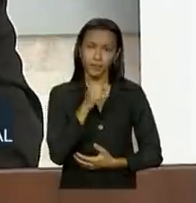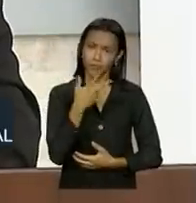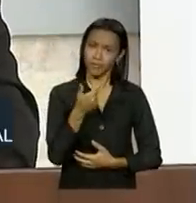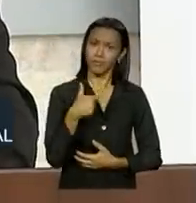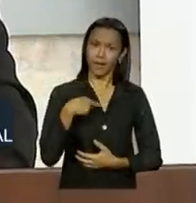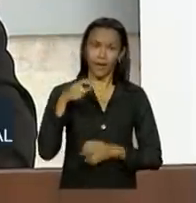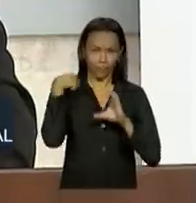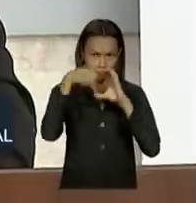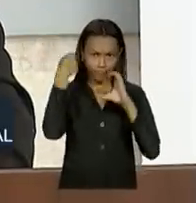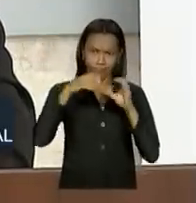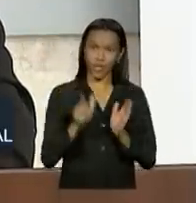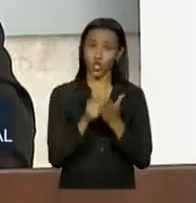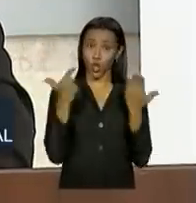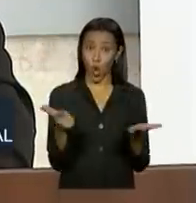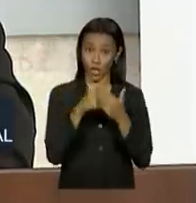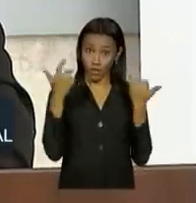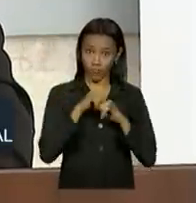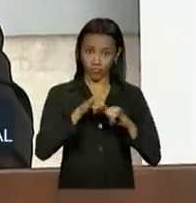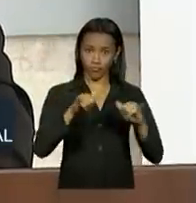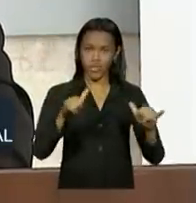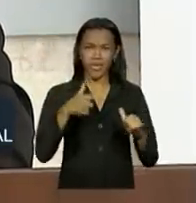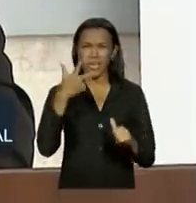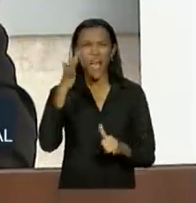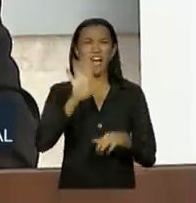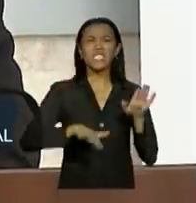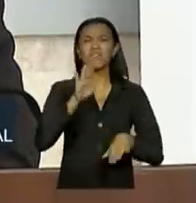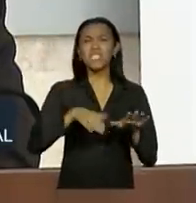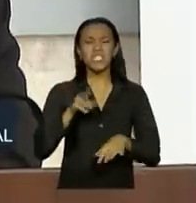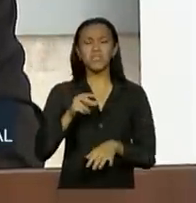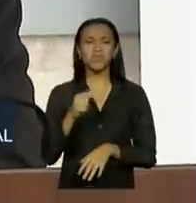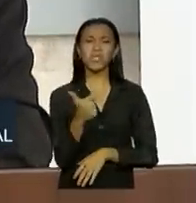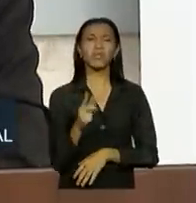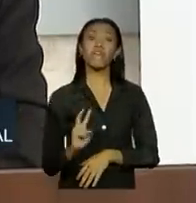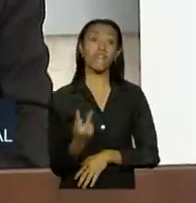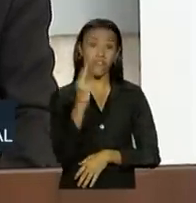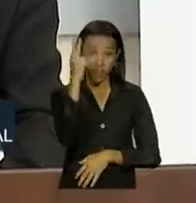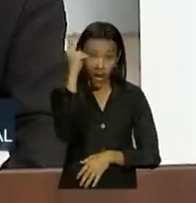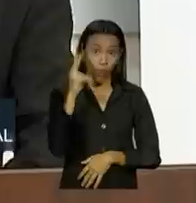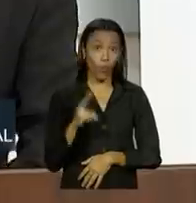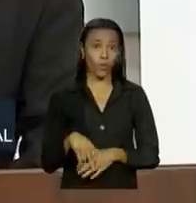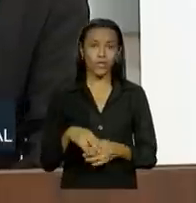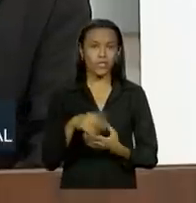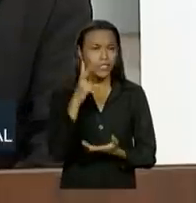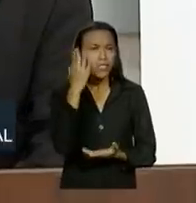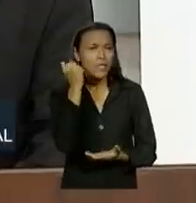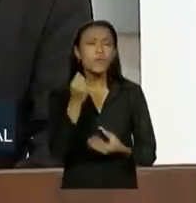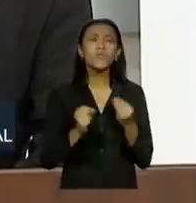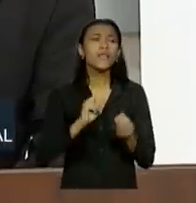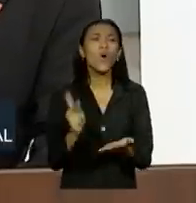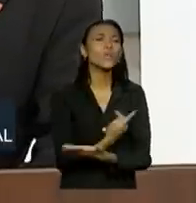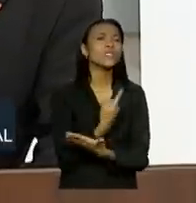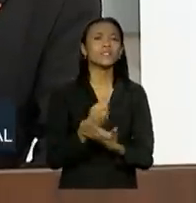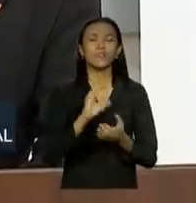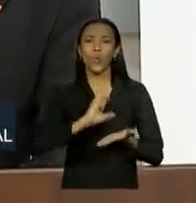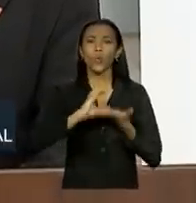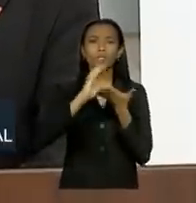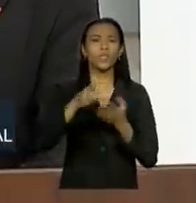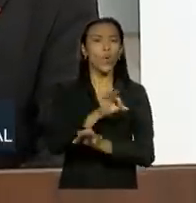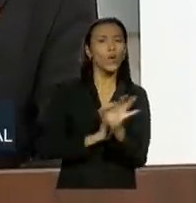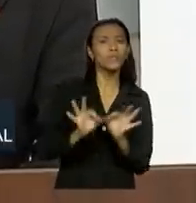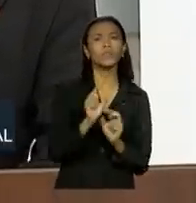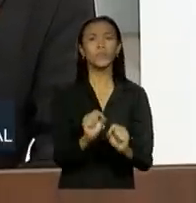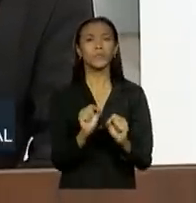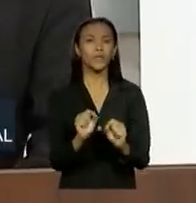imprensa, que não dão tanto valor ao que nós estamos realizando no Conselho ao longo desses últimos anos e que vamos continuar